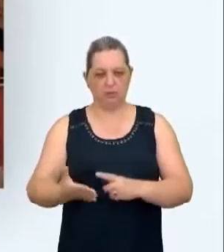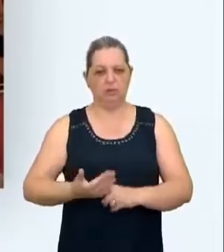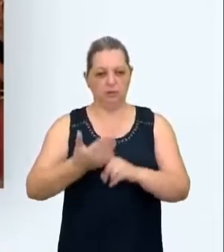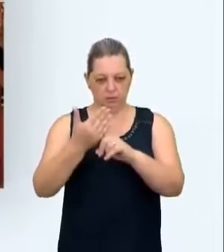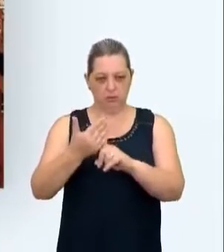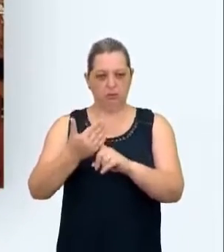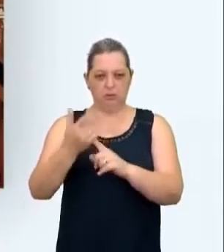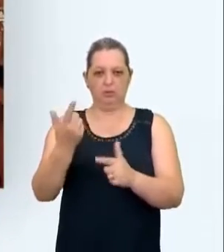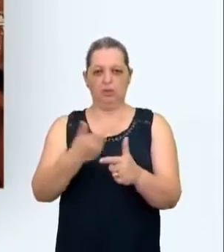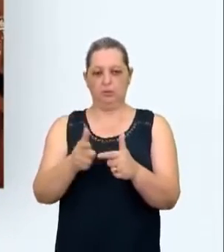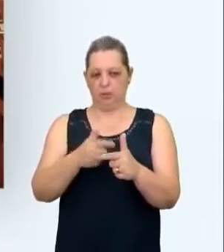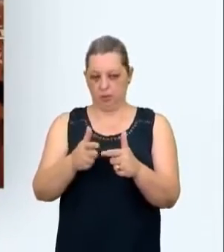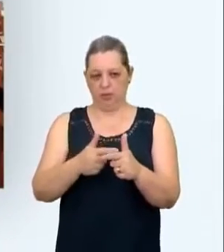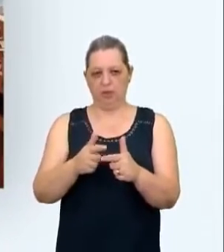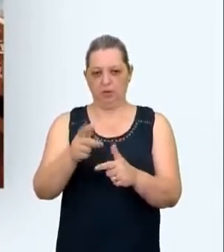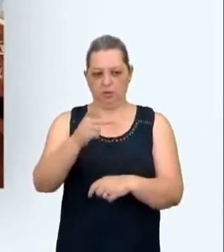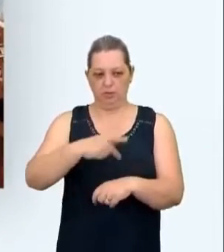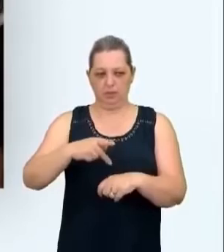problemas africanos.